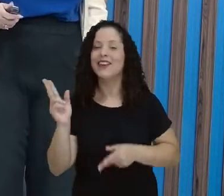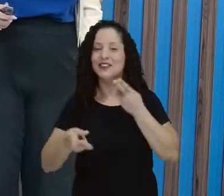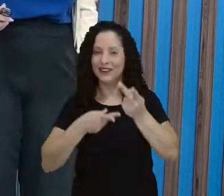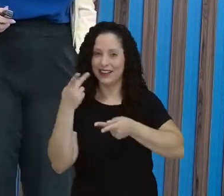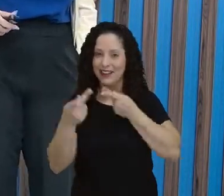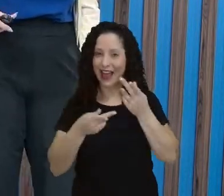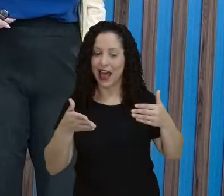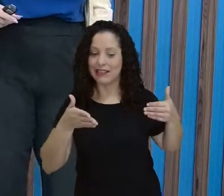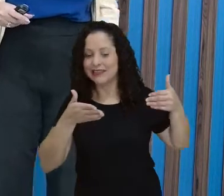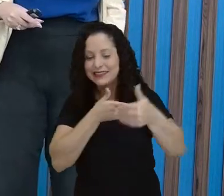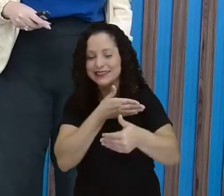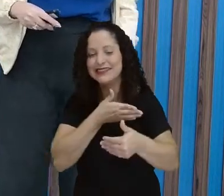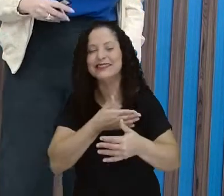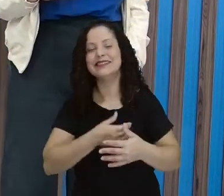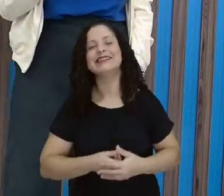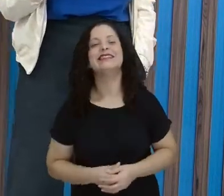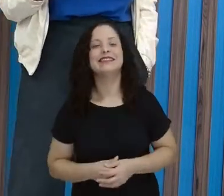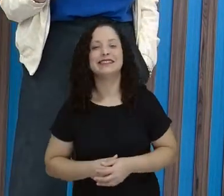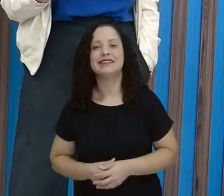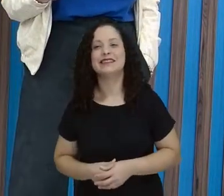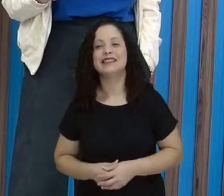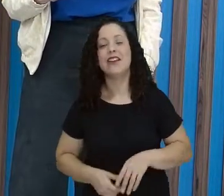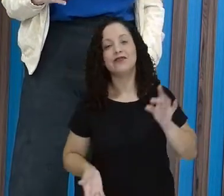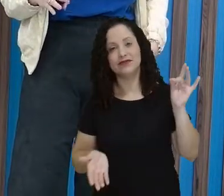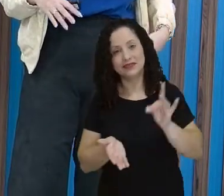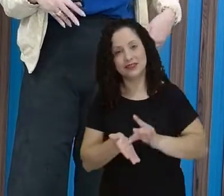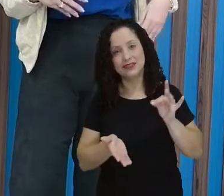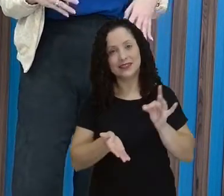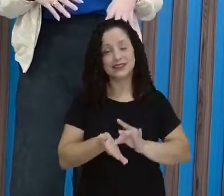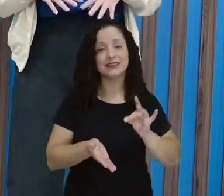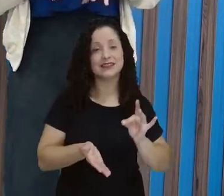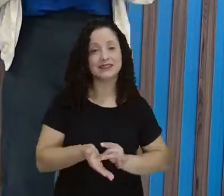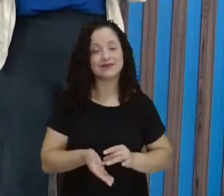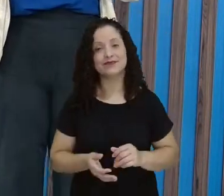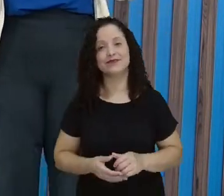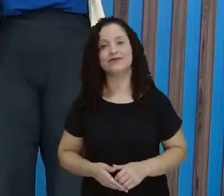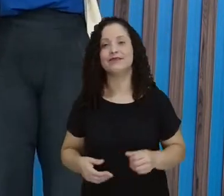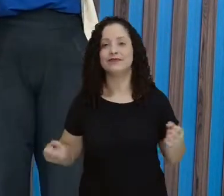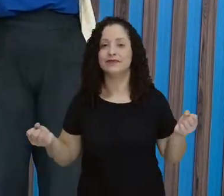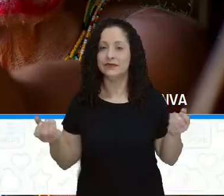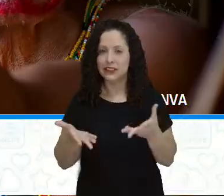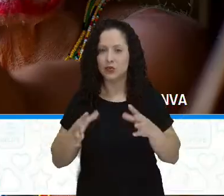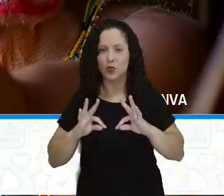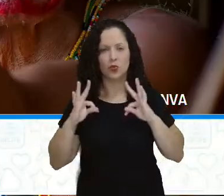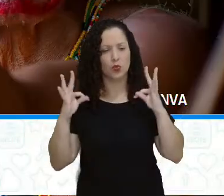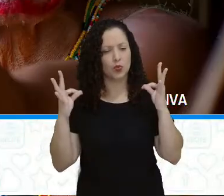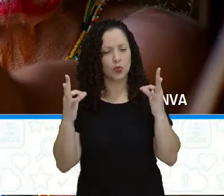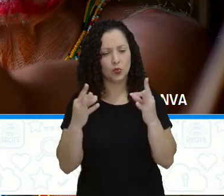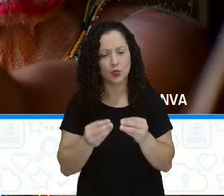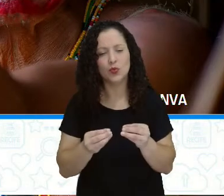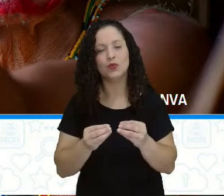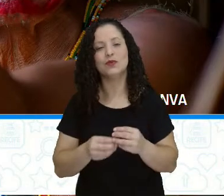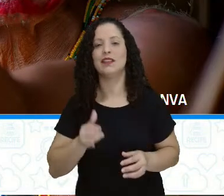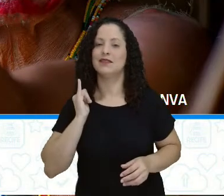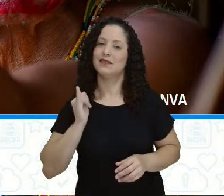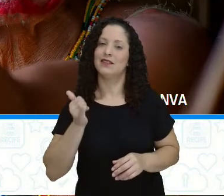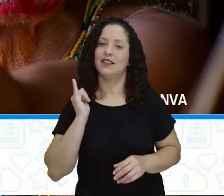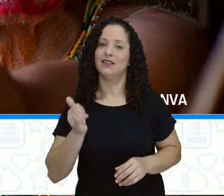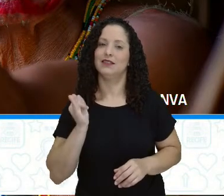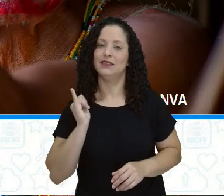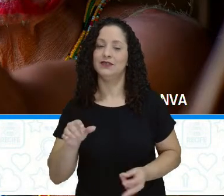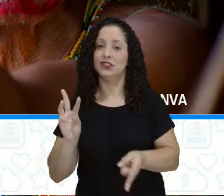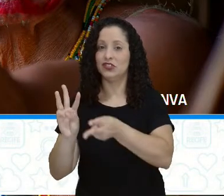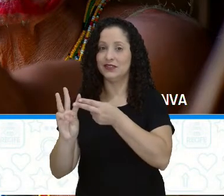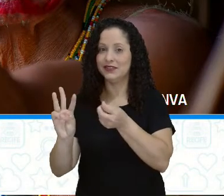Já adiantou, professora Esté. Porque é isso mesmo, gente. Então, todas essas narrativas indígenas que a professora Esté